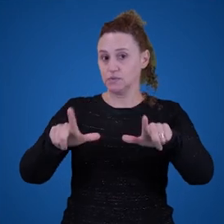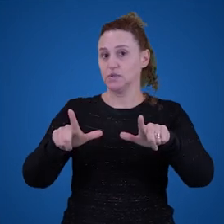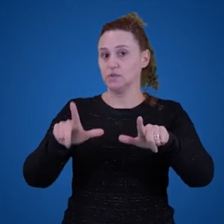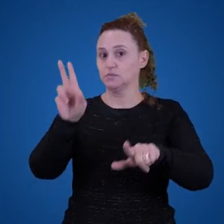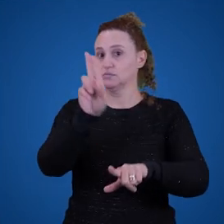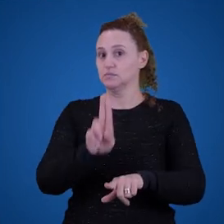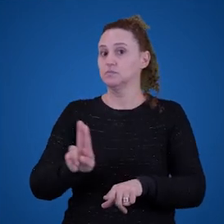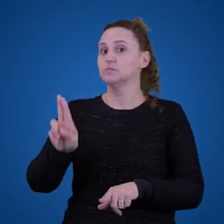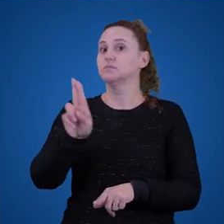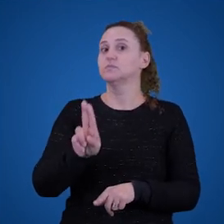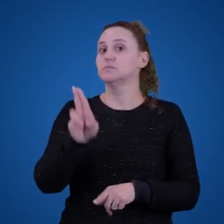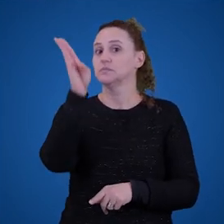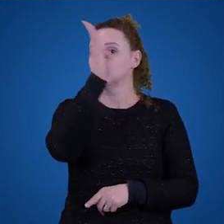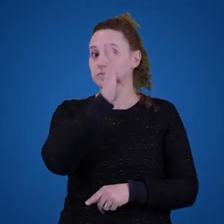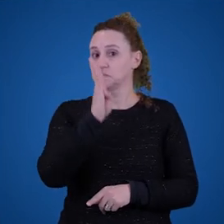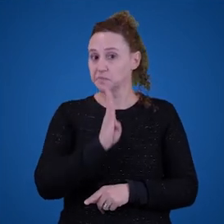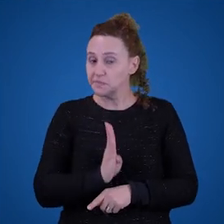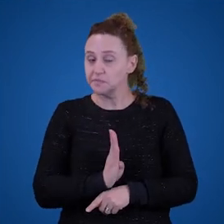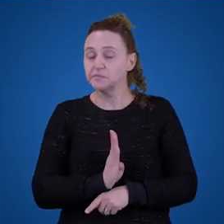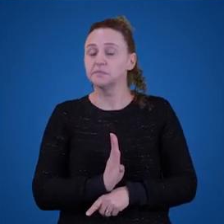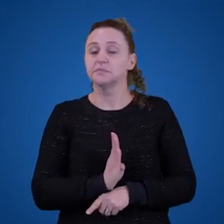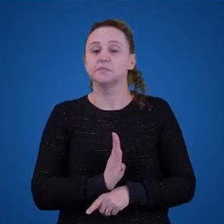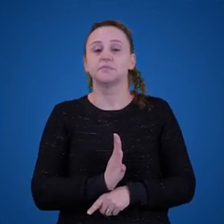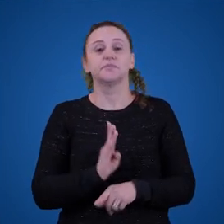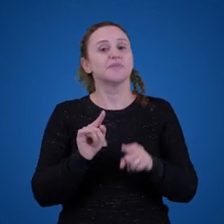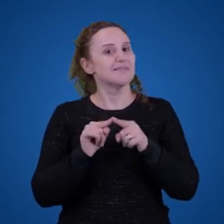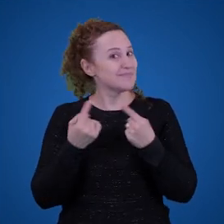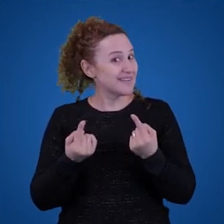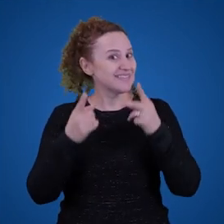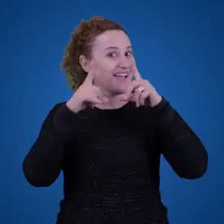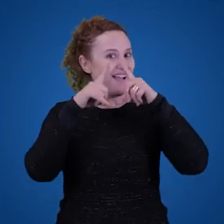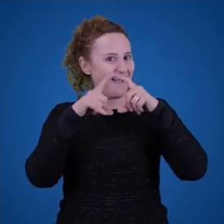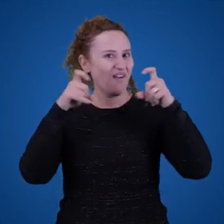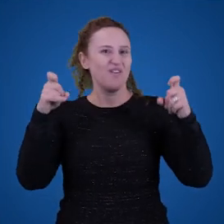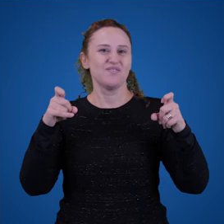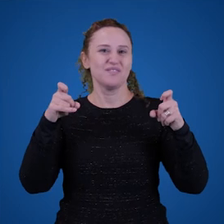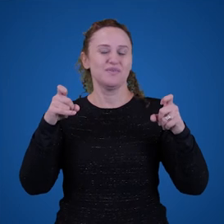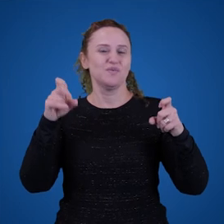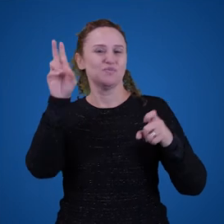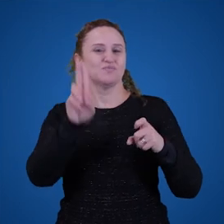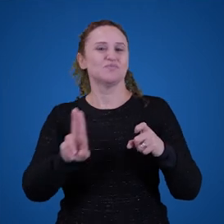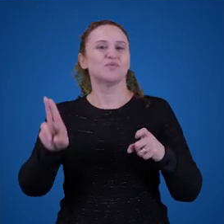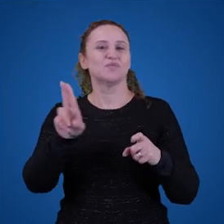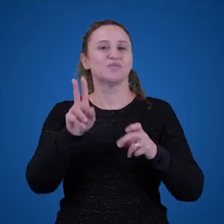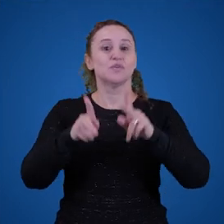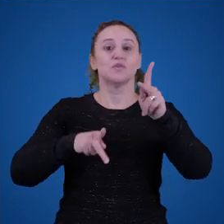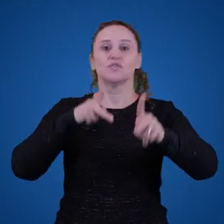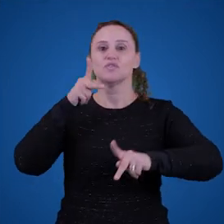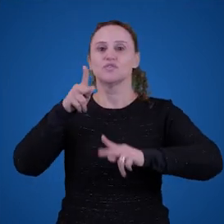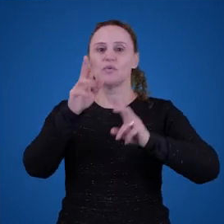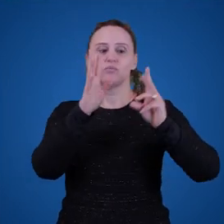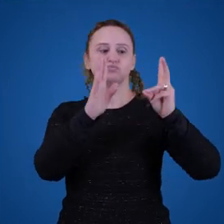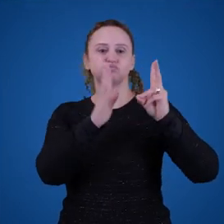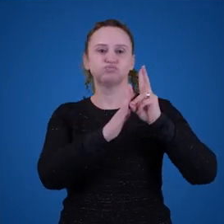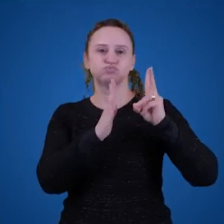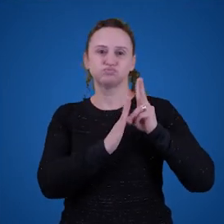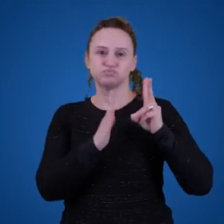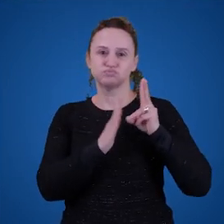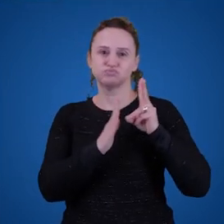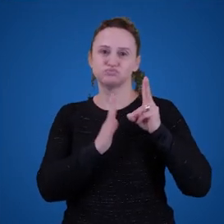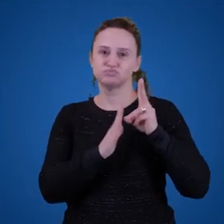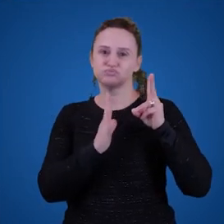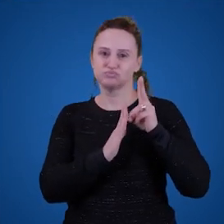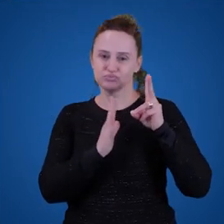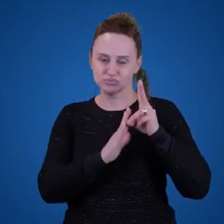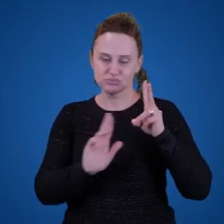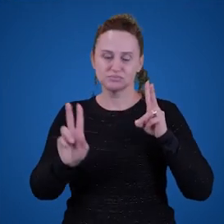que o Japão usa, a língua que os povos indígenas usam, tudo isso são línguas que formam um grande objeto abstrato,